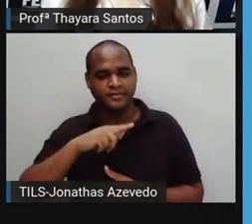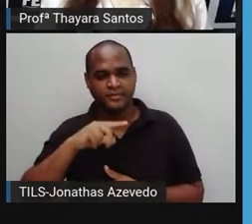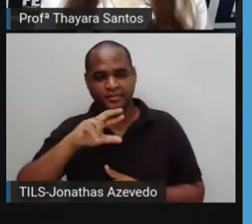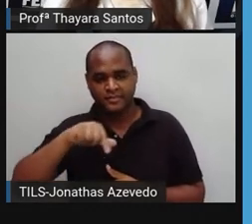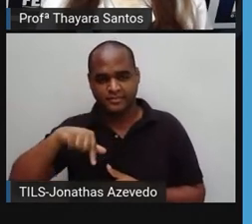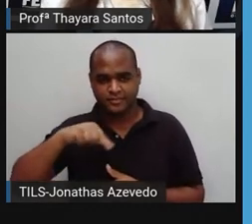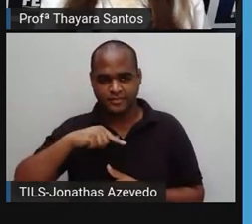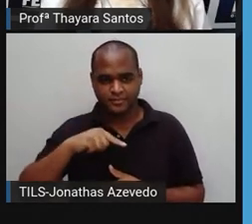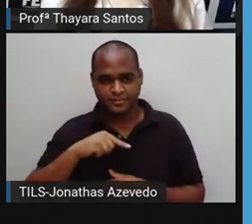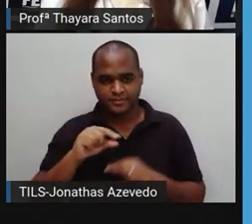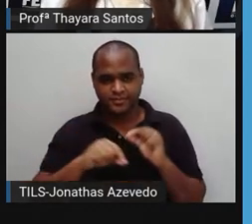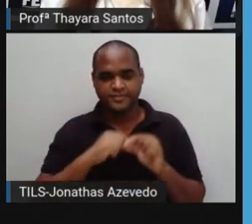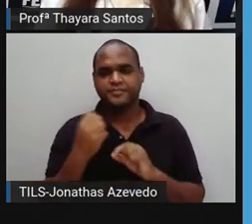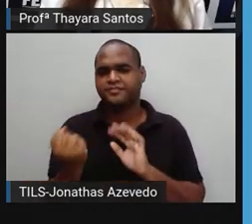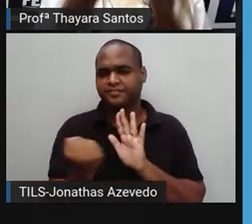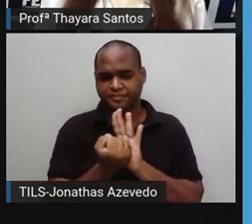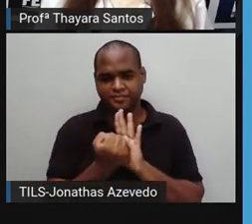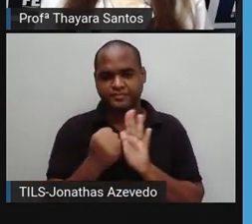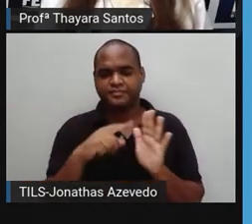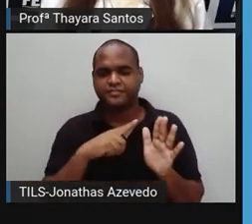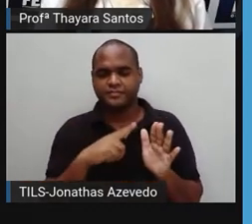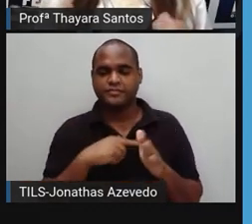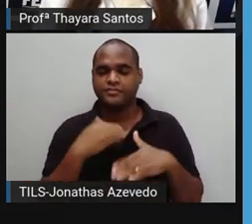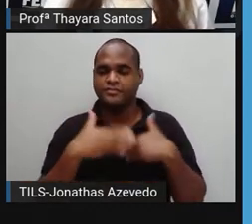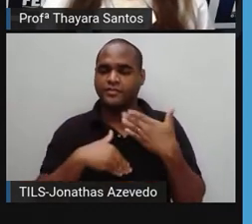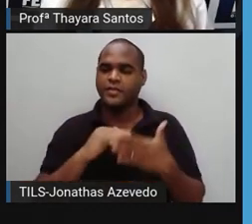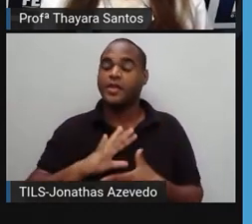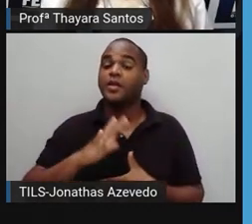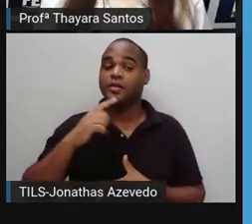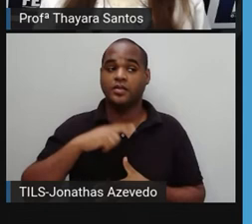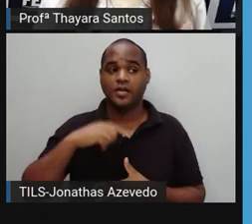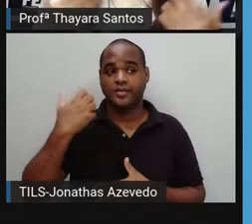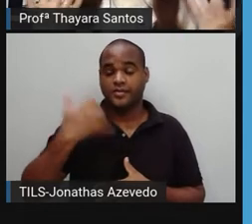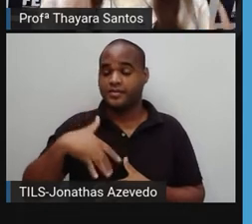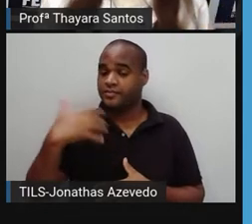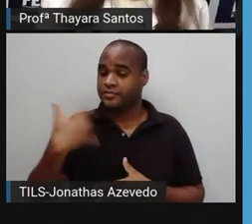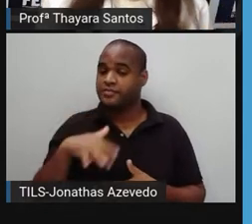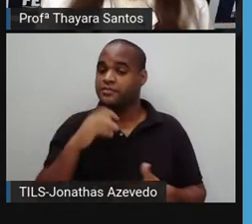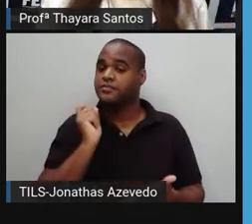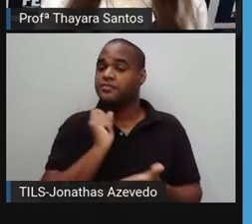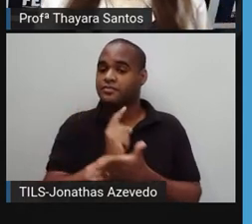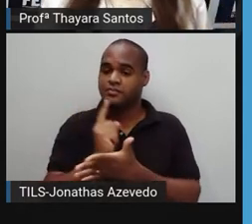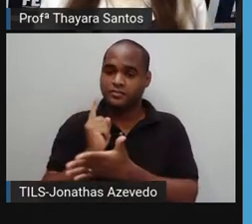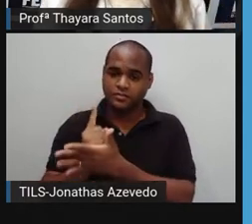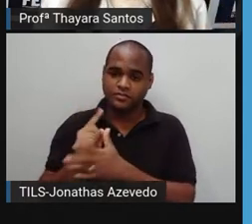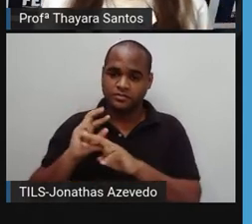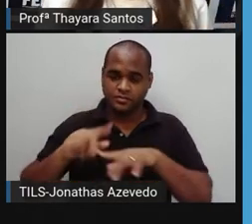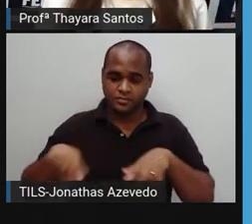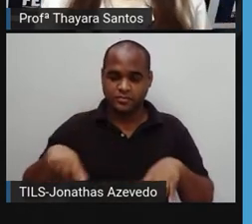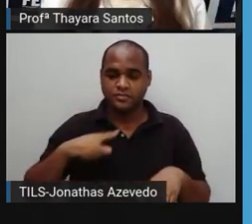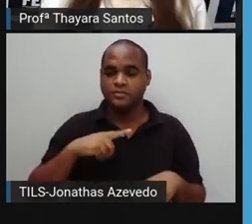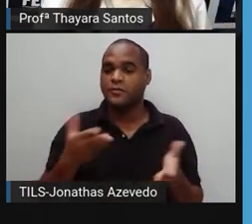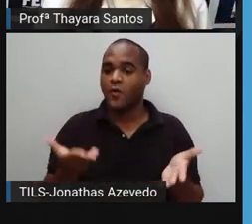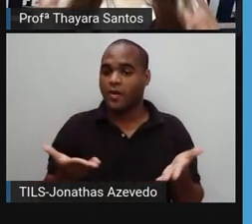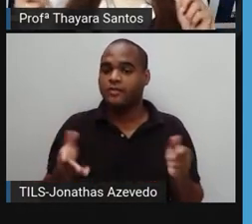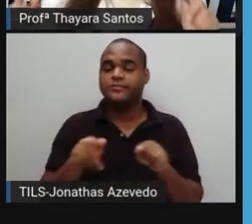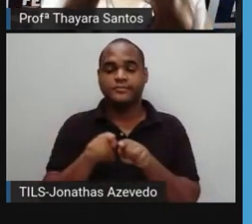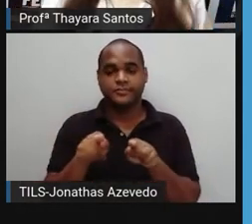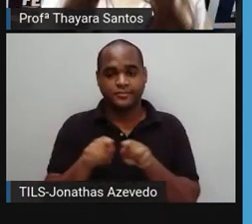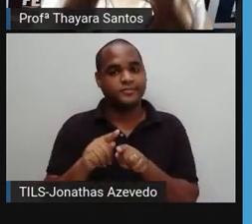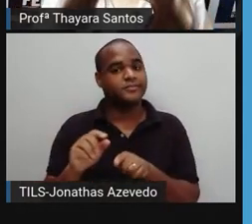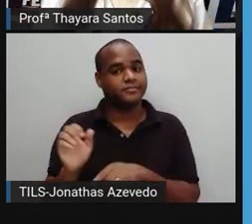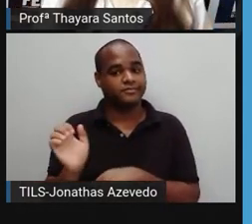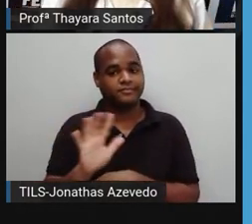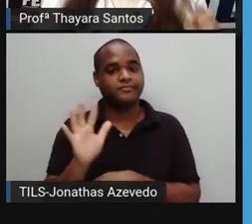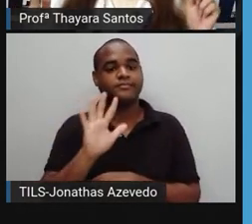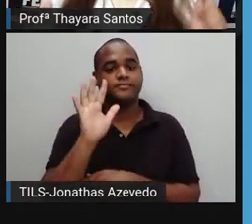em produtos biodegradáveis, elas acabam tendo um custo maior por isso, então o custo dos produtos para a gente também é mais alto. Mas